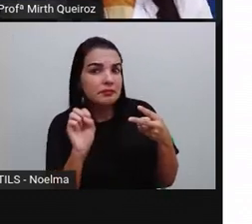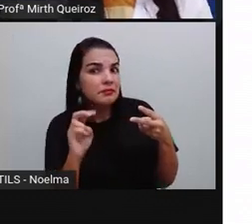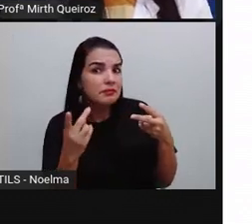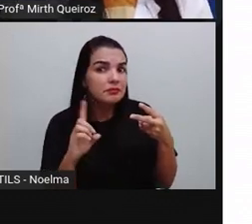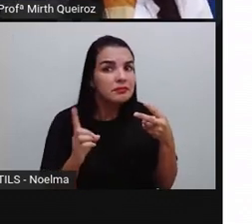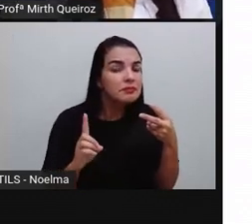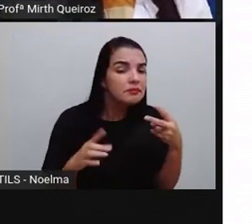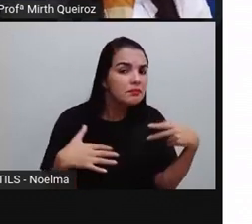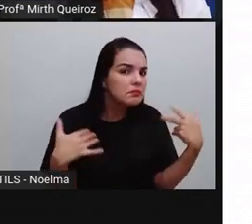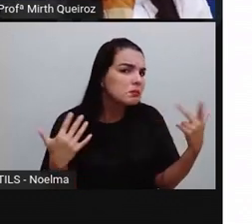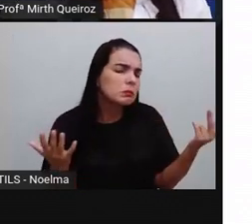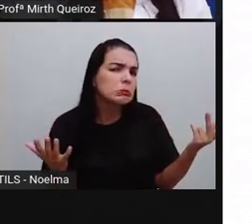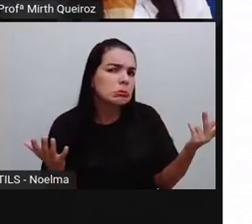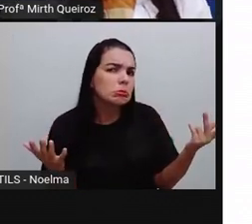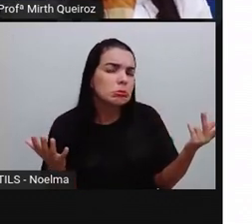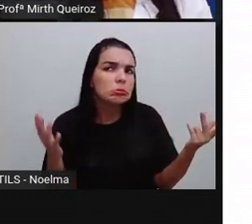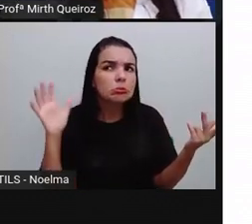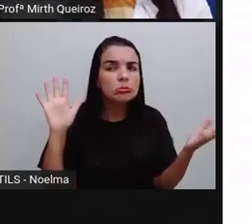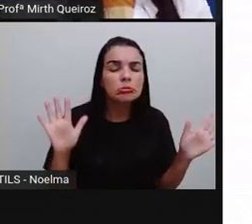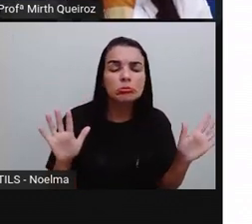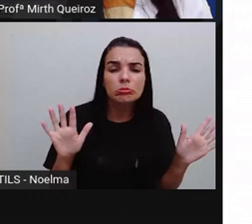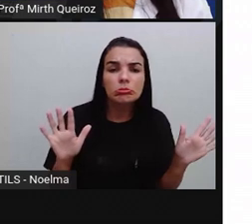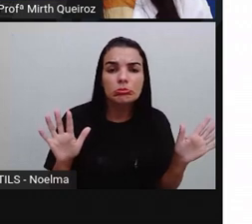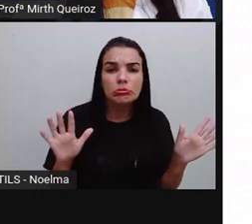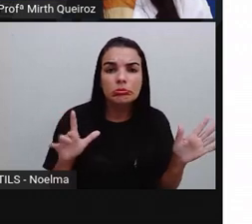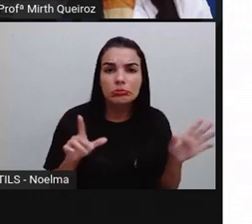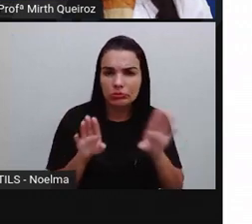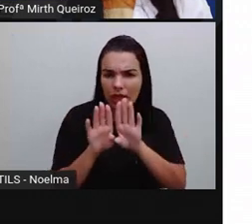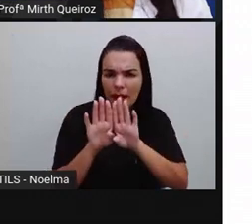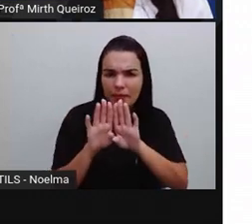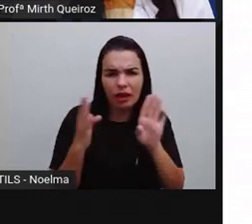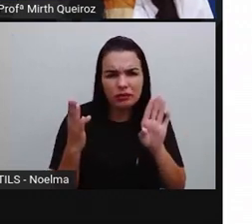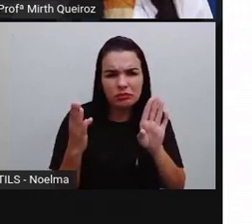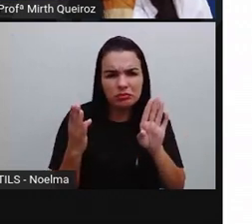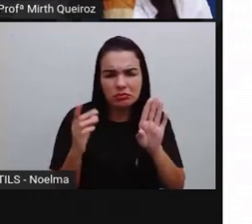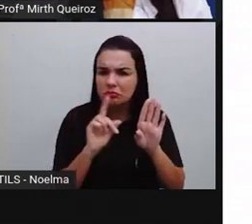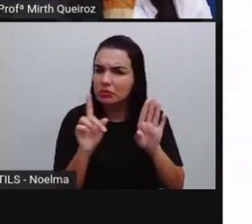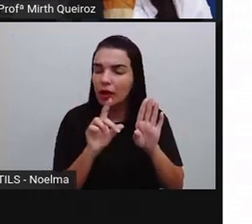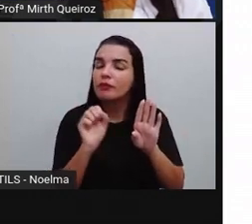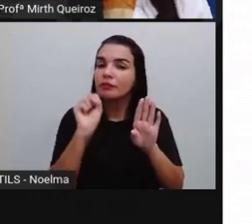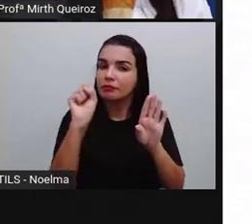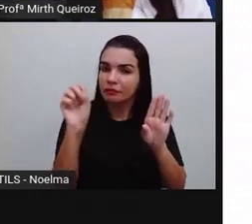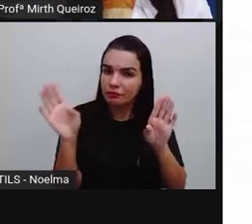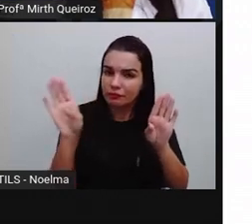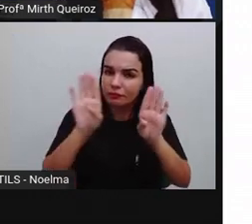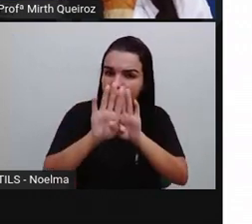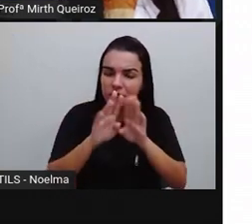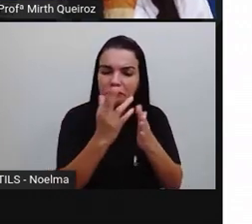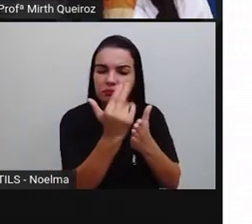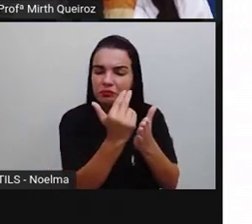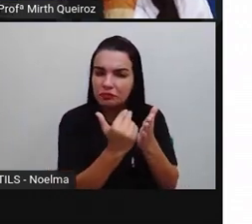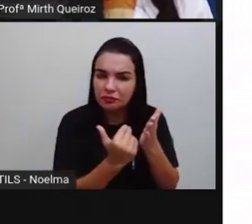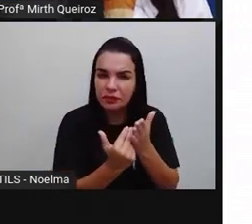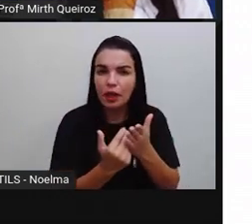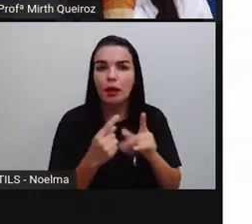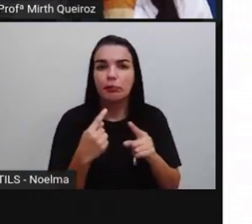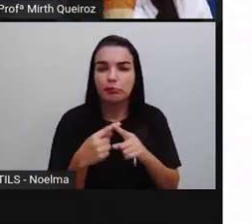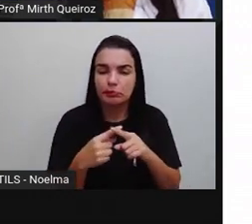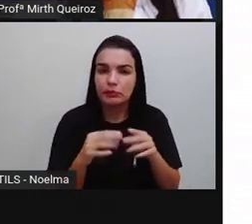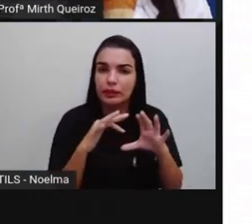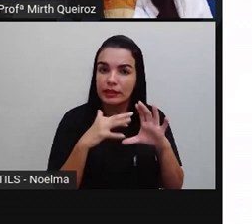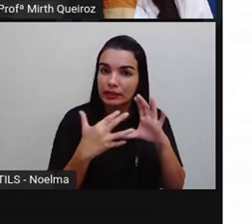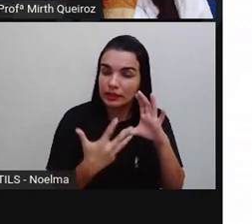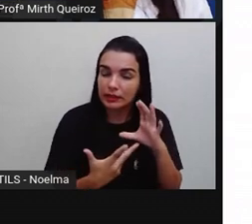Será se é um polígono? É uma figura aberta? Não, é uma figura fechada, né? Uma das propriedades do polígono é ser